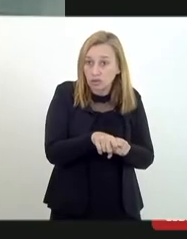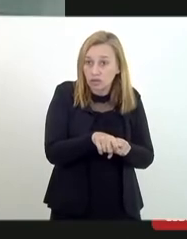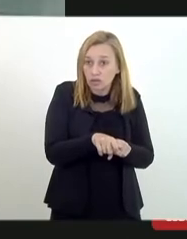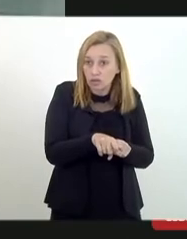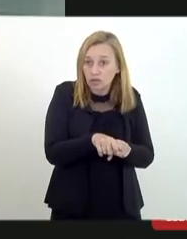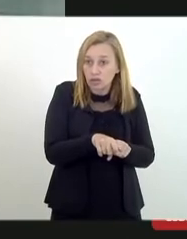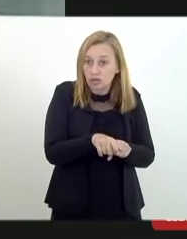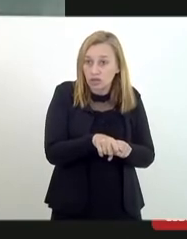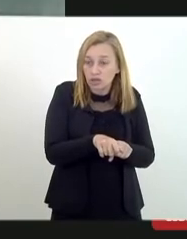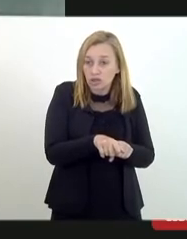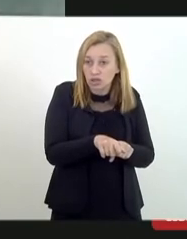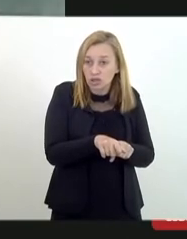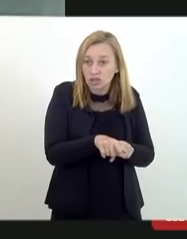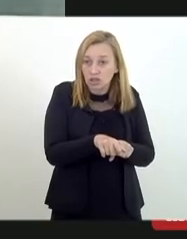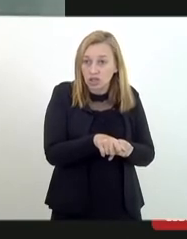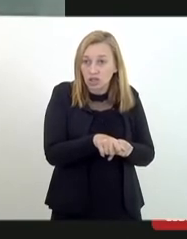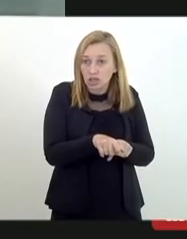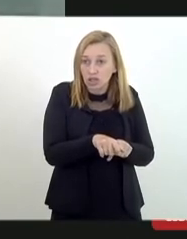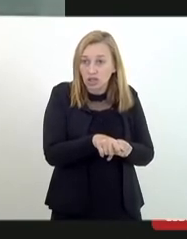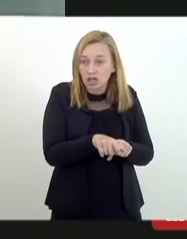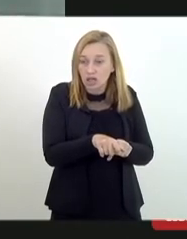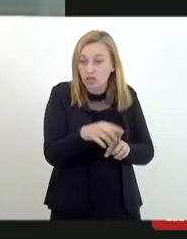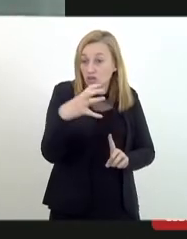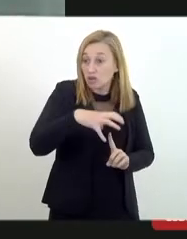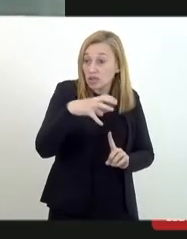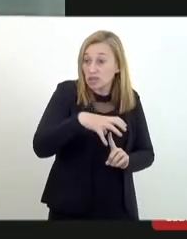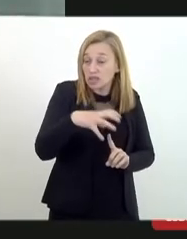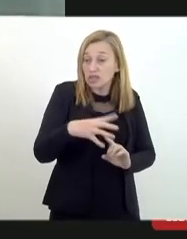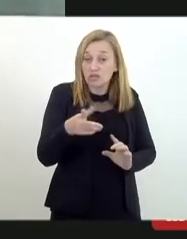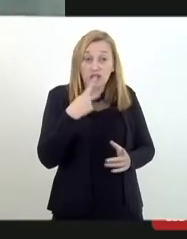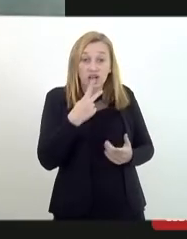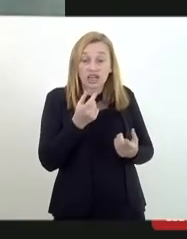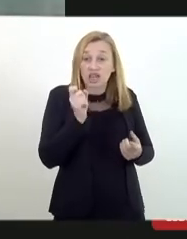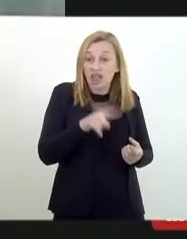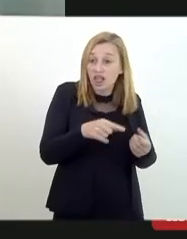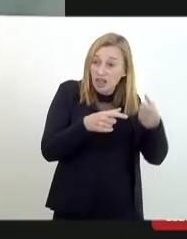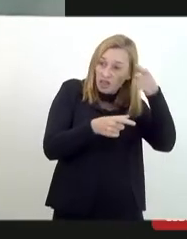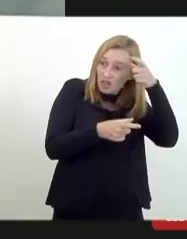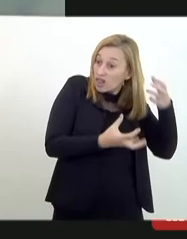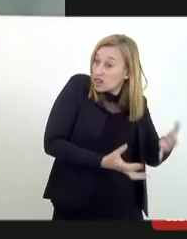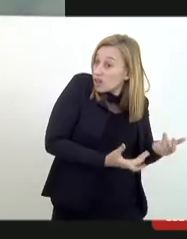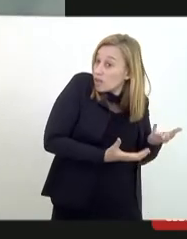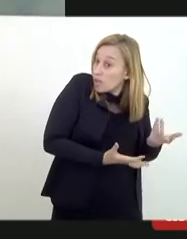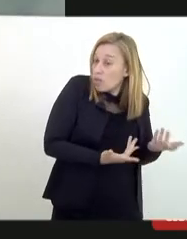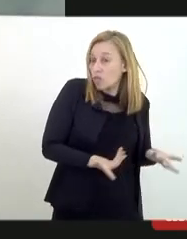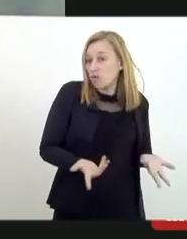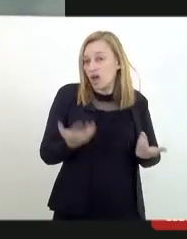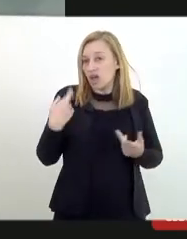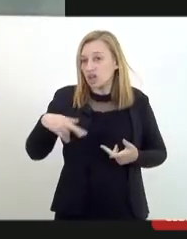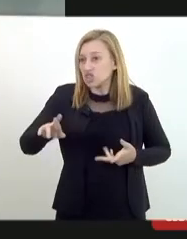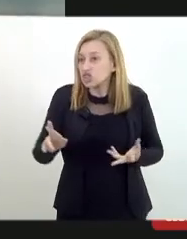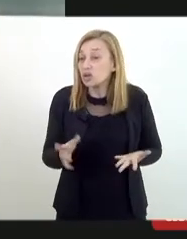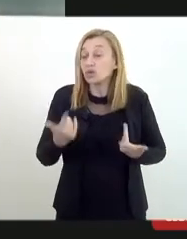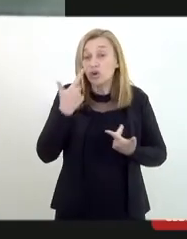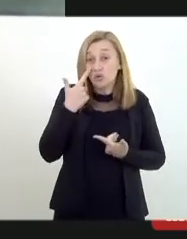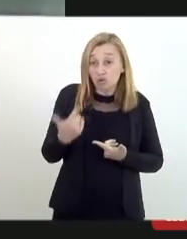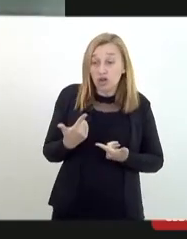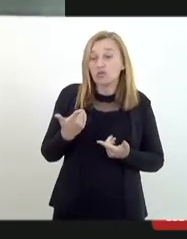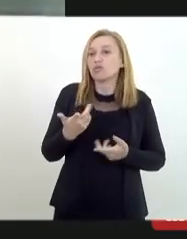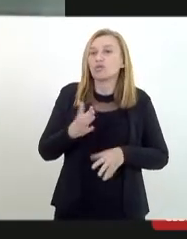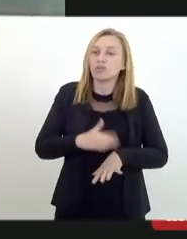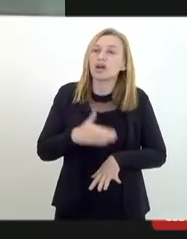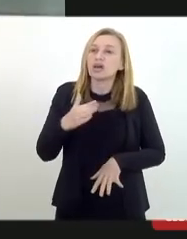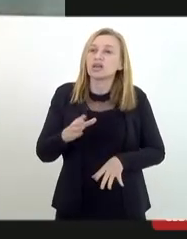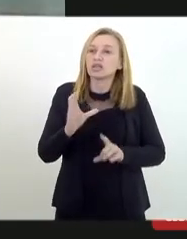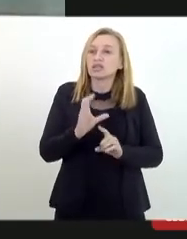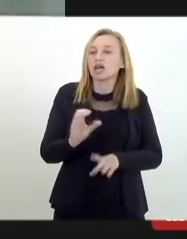de certos cultos religiosos e o que eu vejo incidem mais sobre as